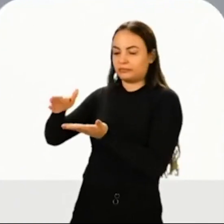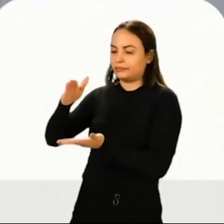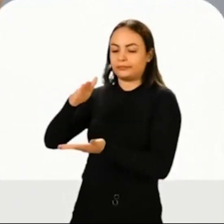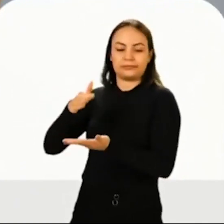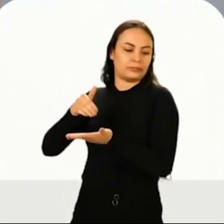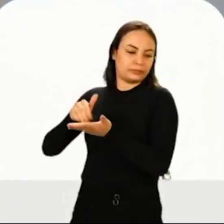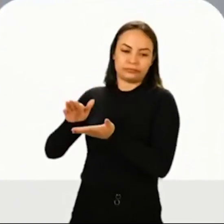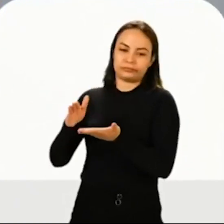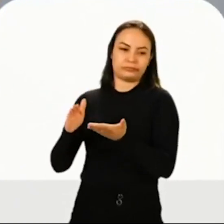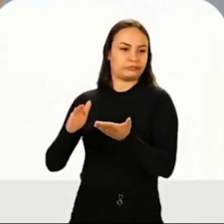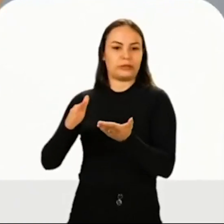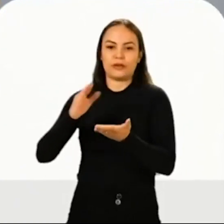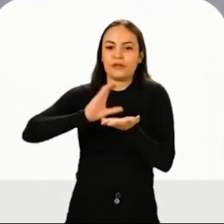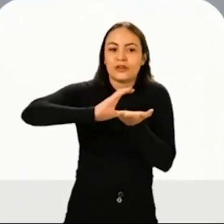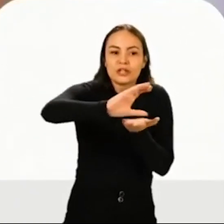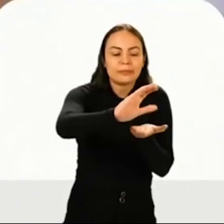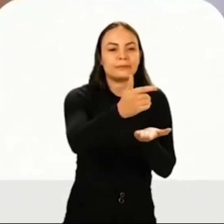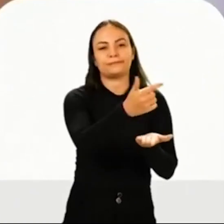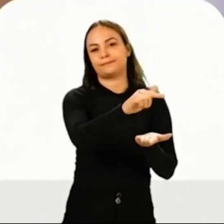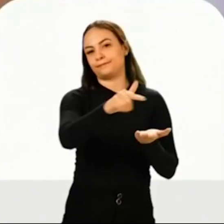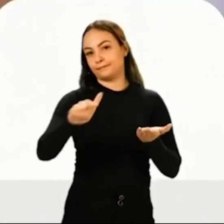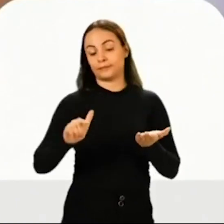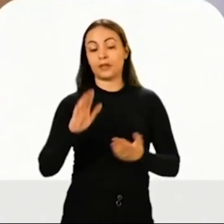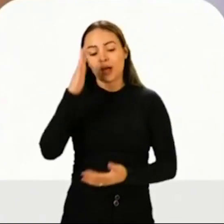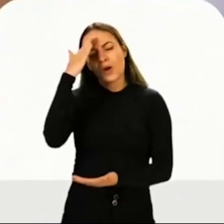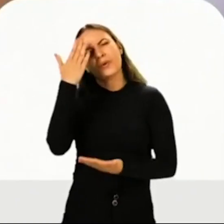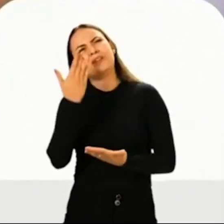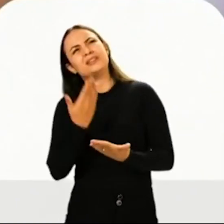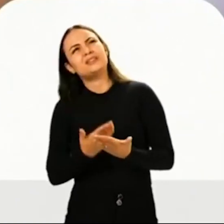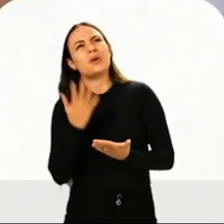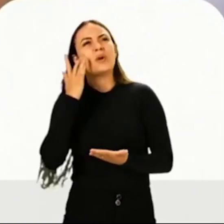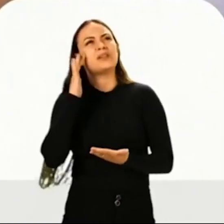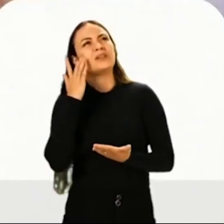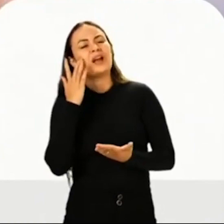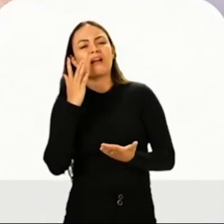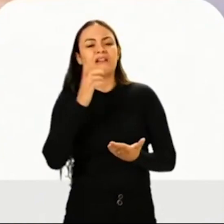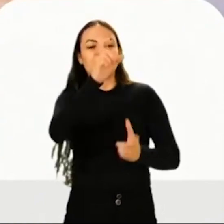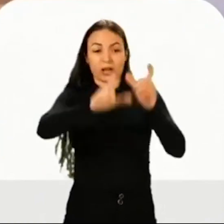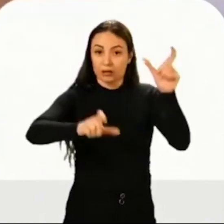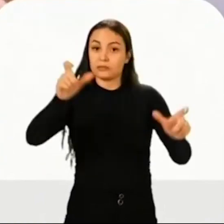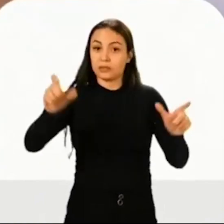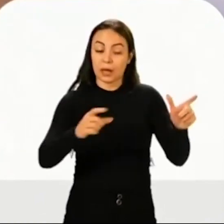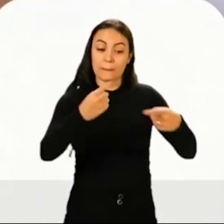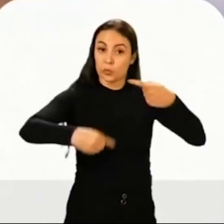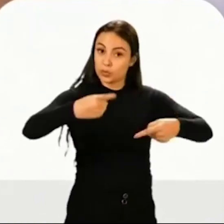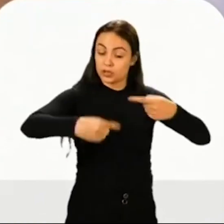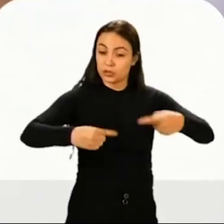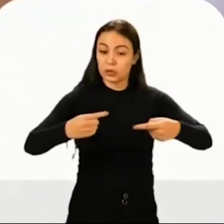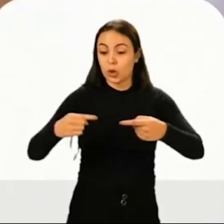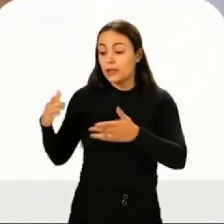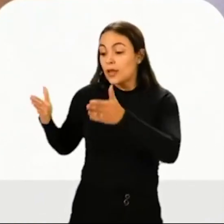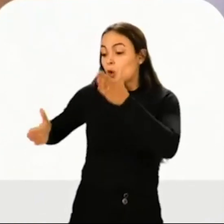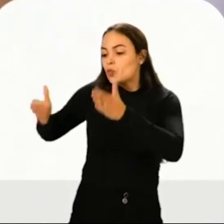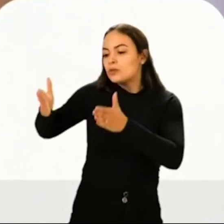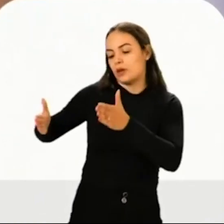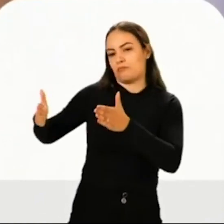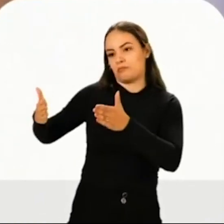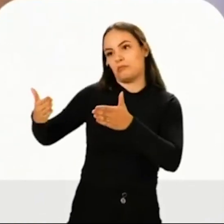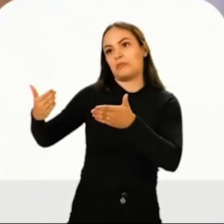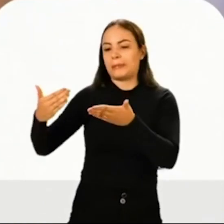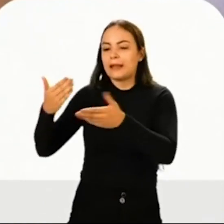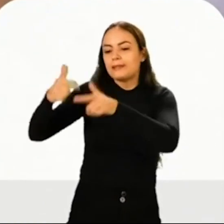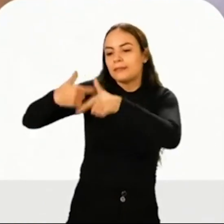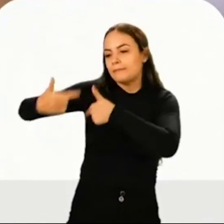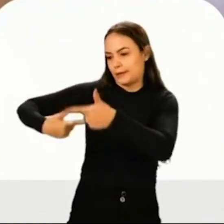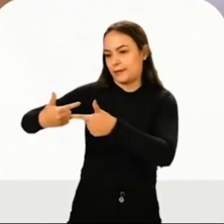porque o investimento foi muito pouco. Eu acredito que cada um tem seu tempo. Do Marco Rocha já passou. A gente viu que